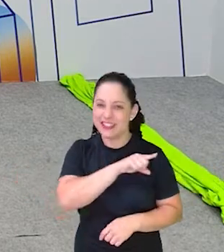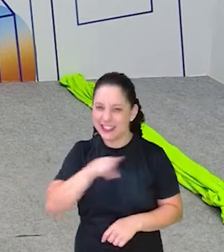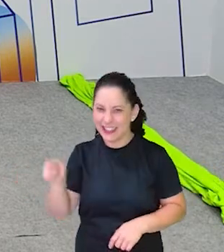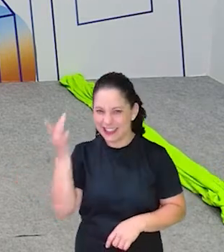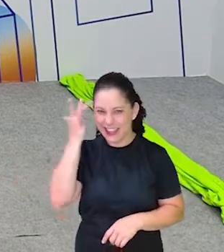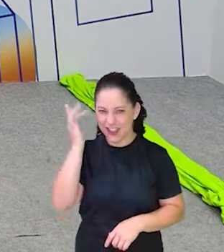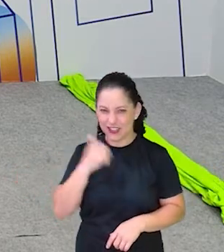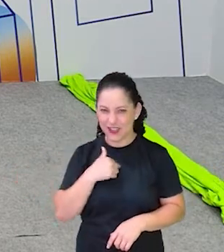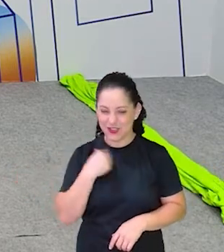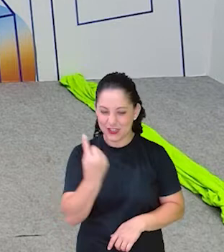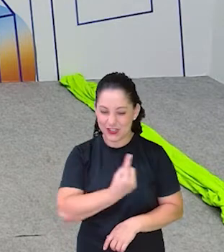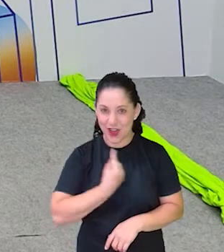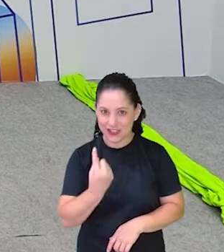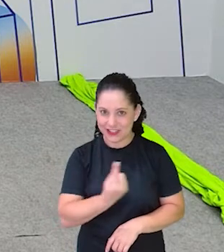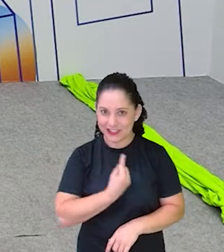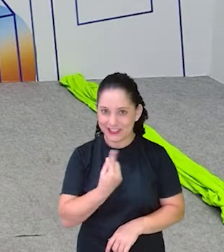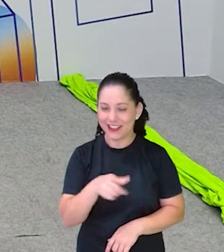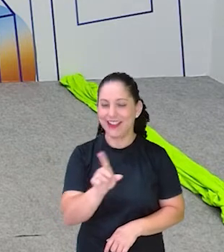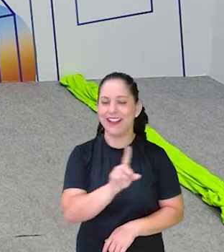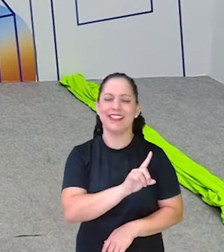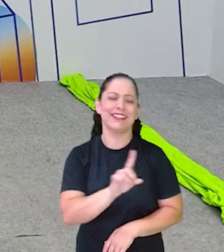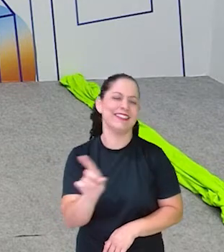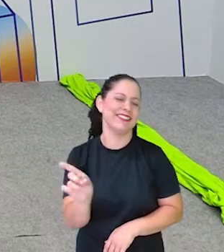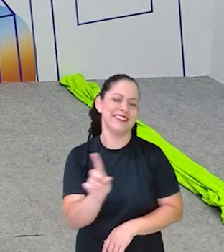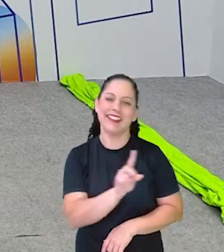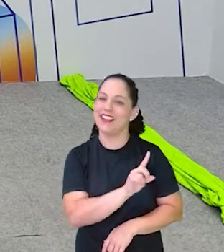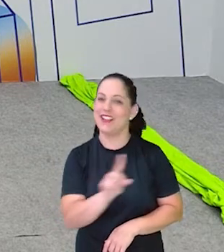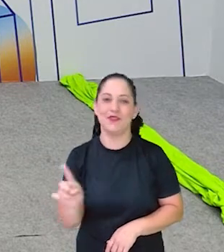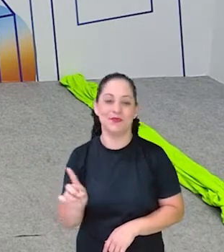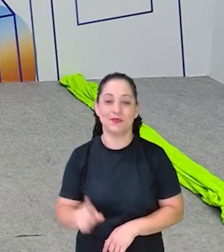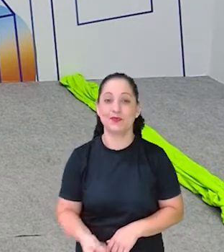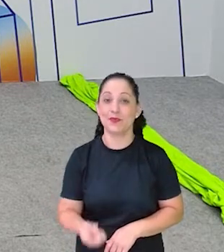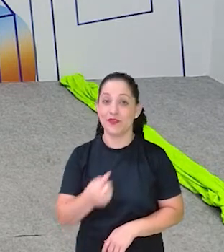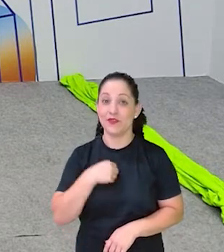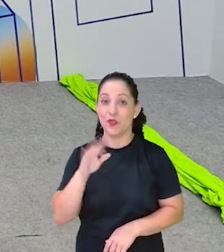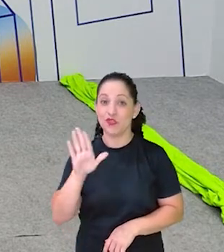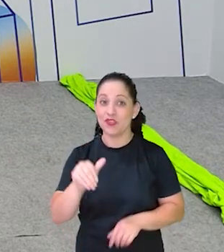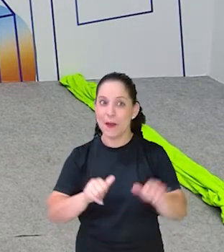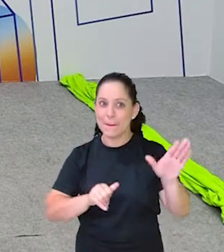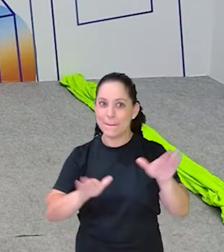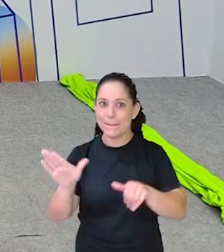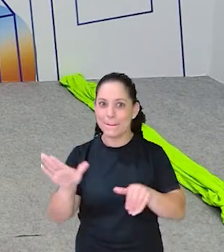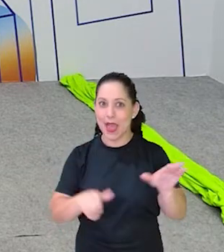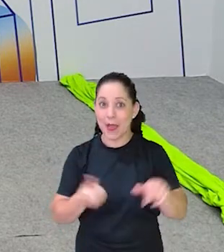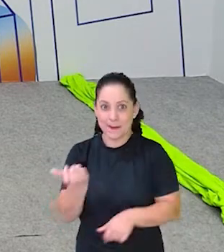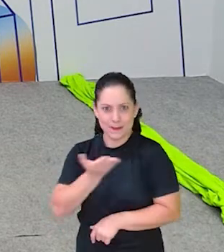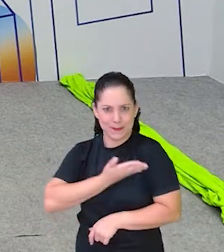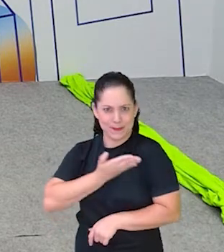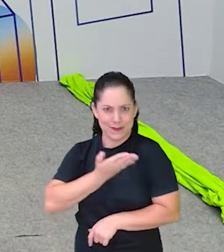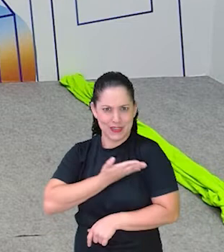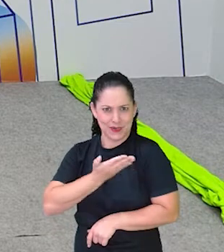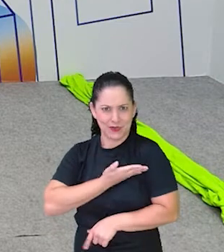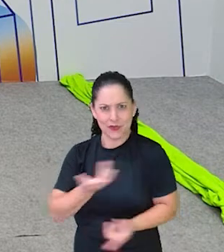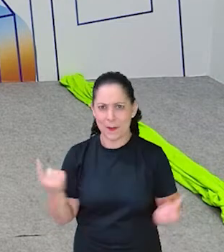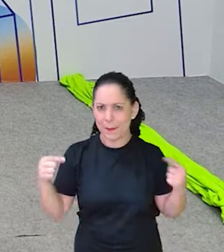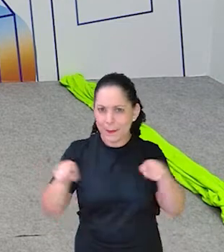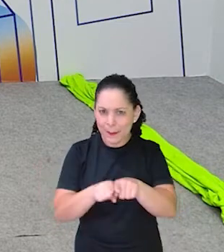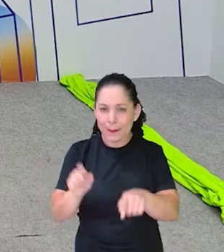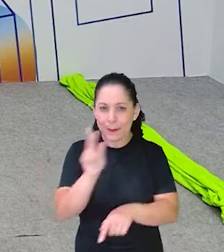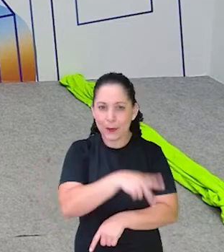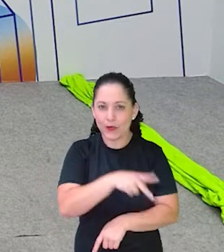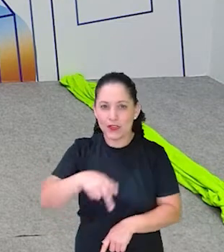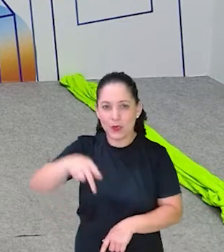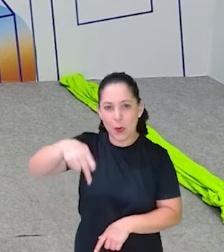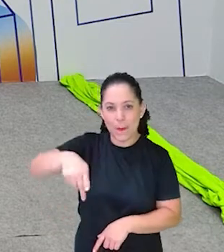acham que eu ia me movimentar sozinha? Lógico que não! Vou chamar os meus amigos e parceiros, o professor